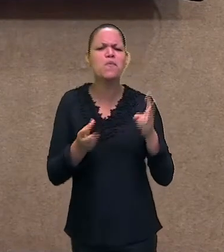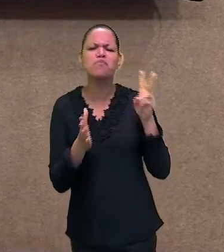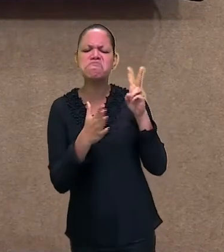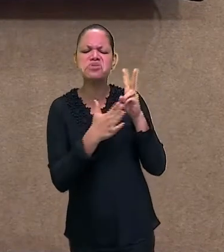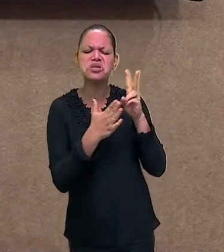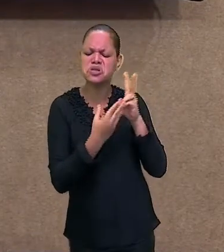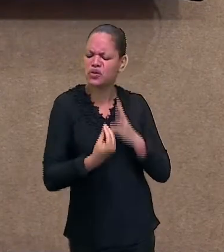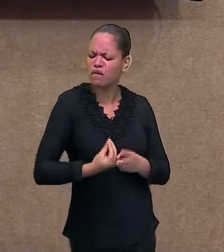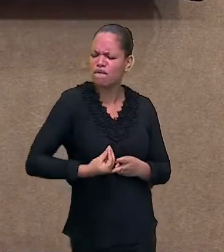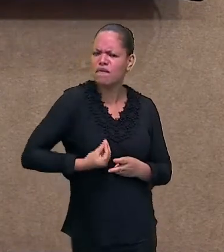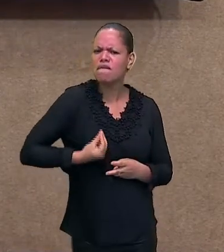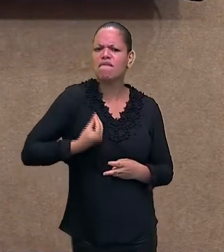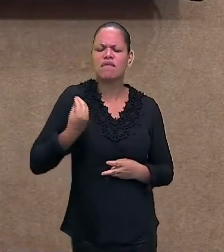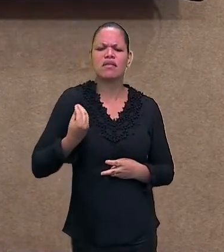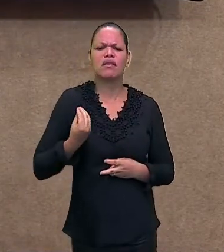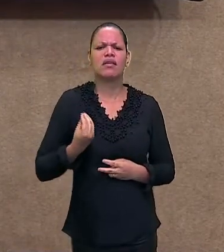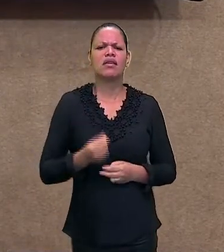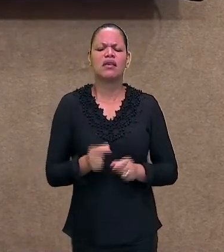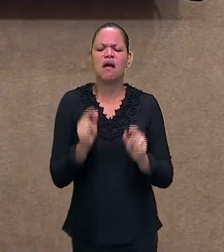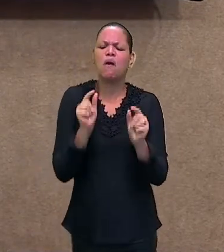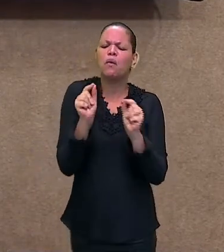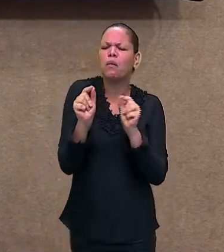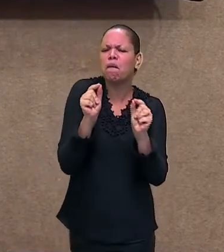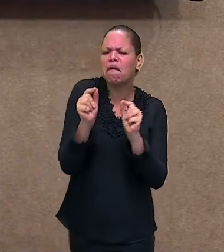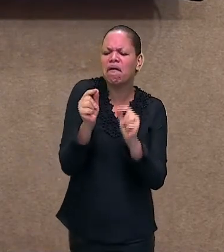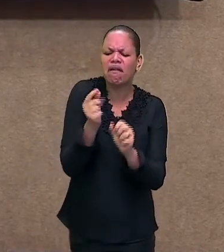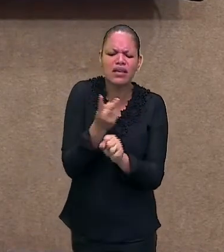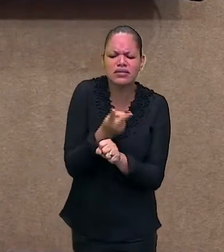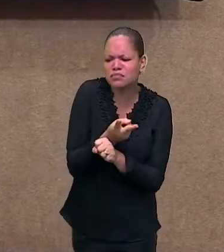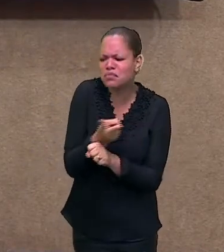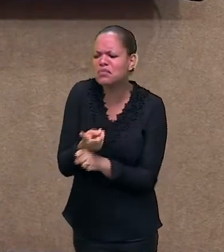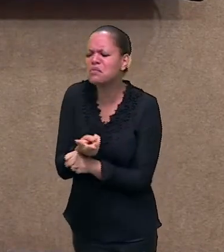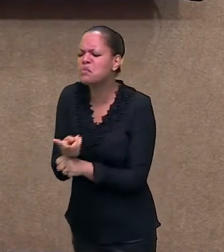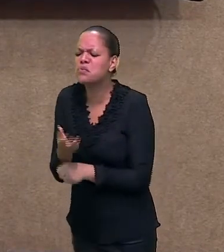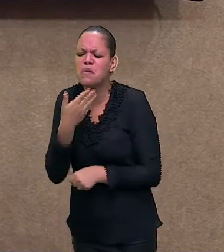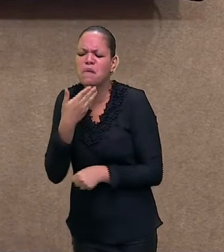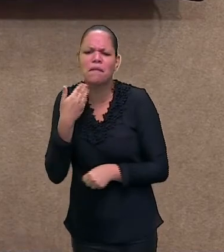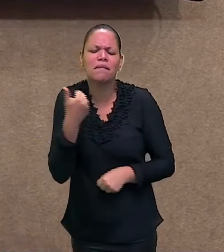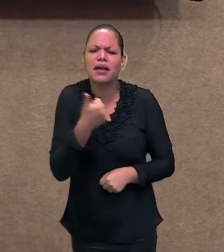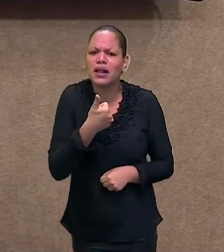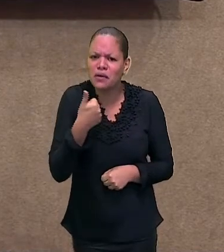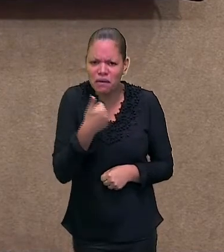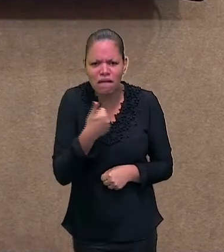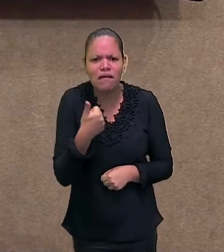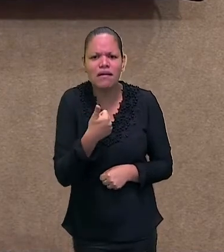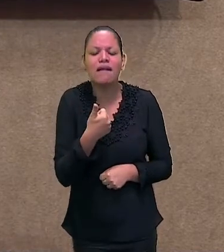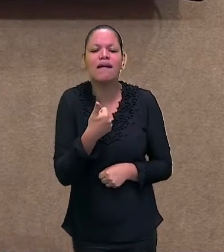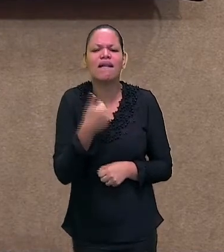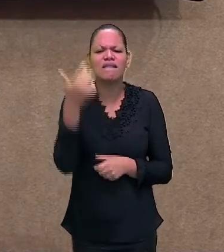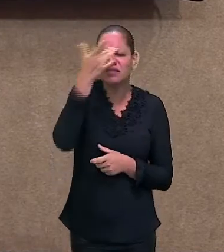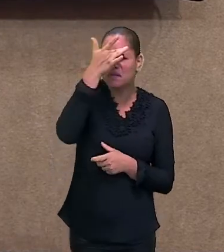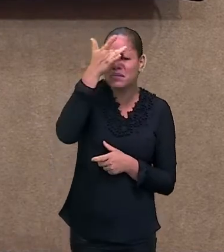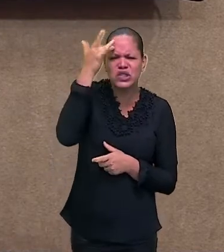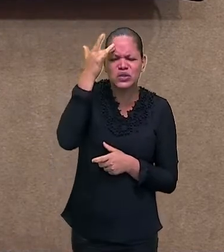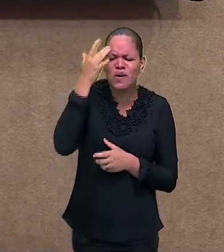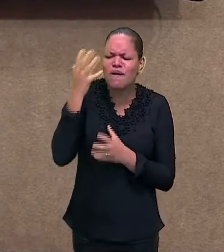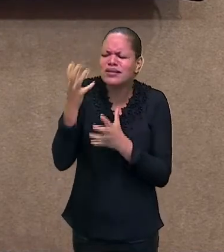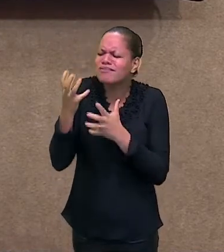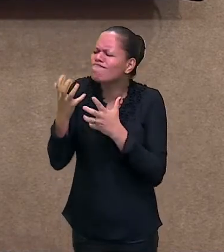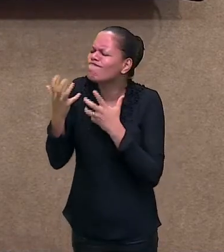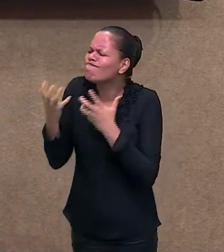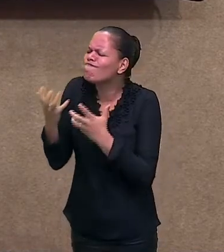pelo que eles lutam, como eles são índios, mas são muito evoluídos. Eles